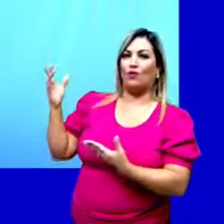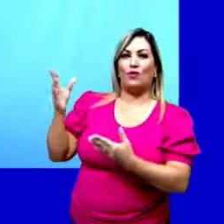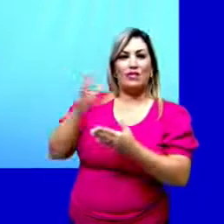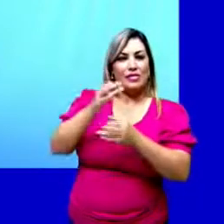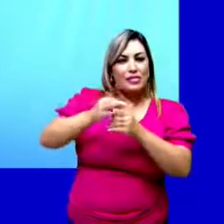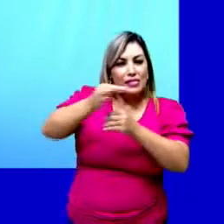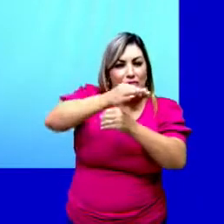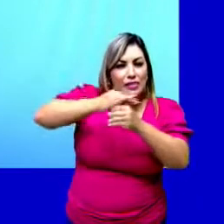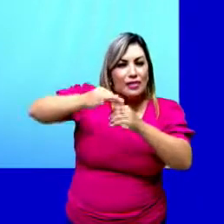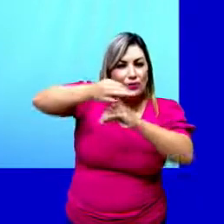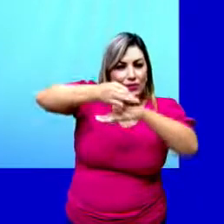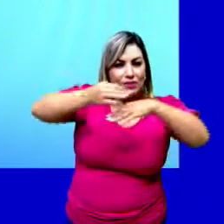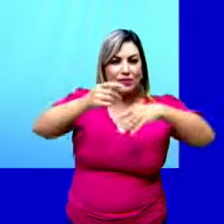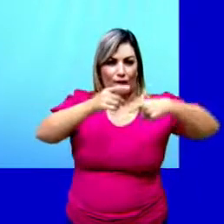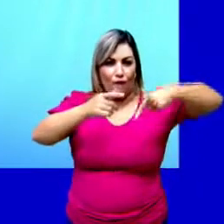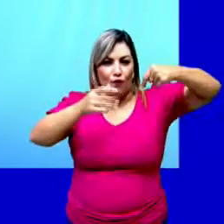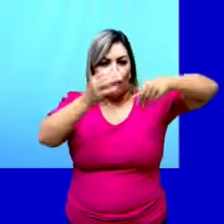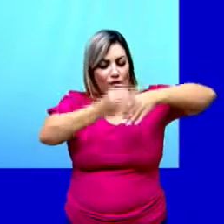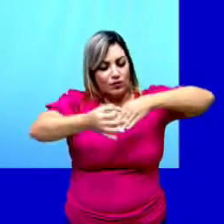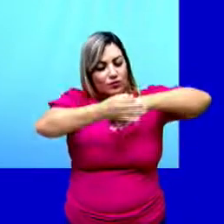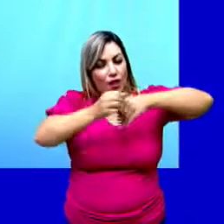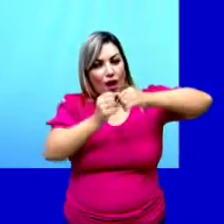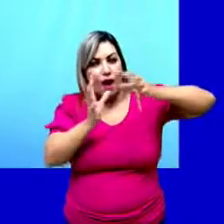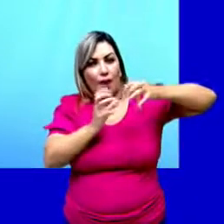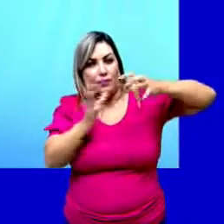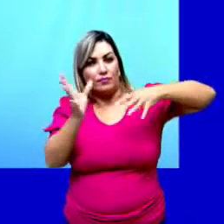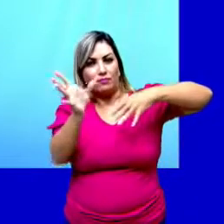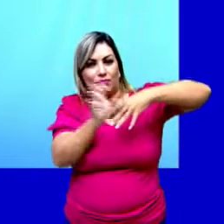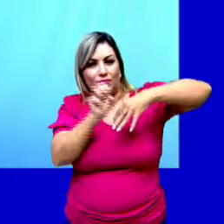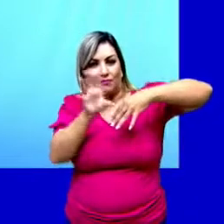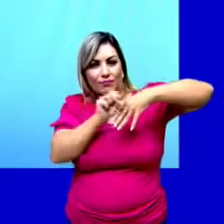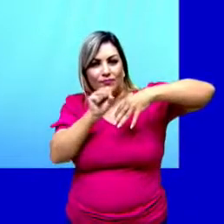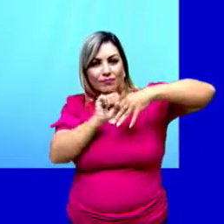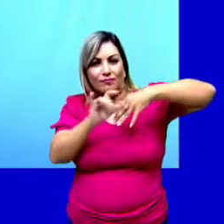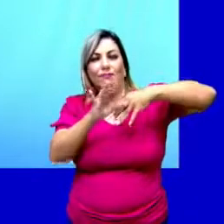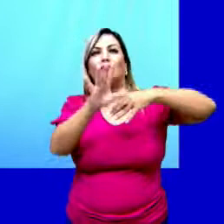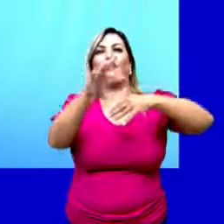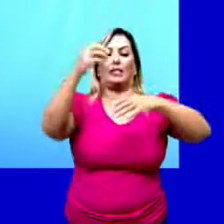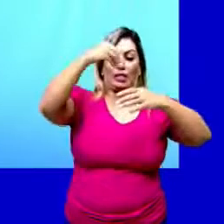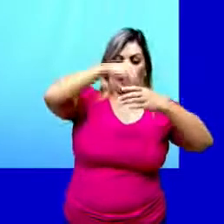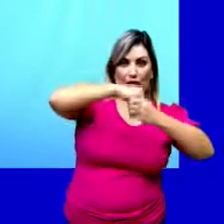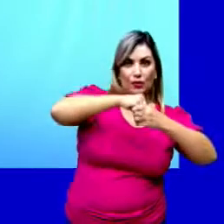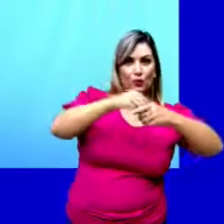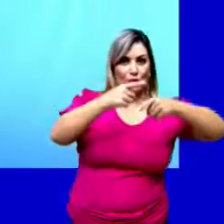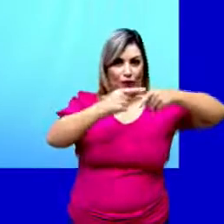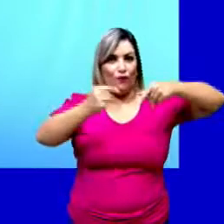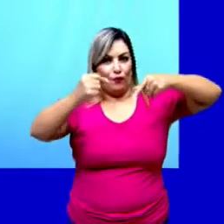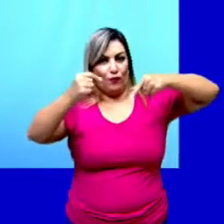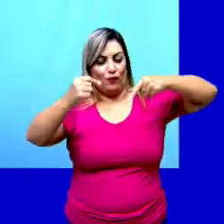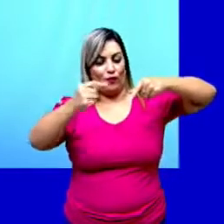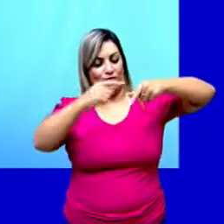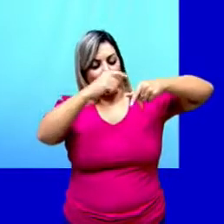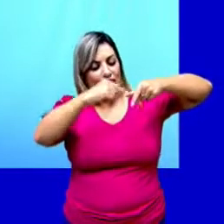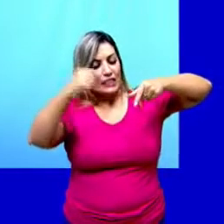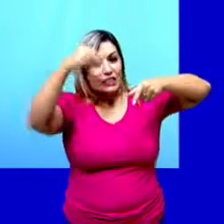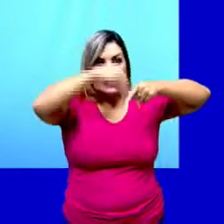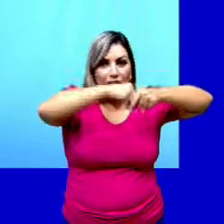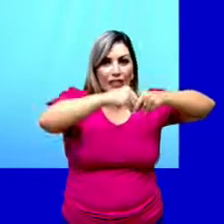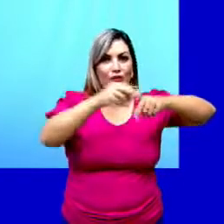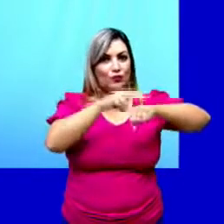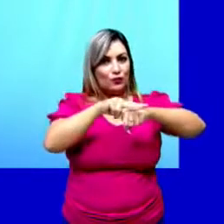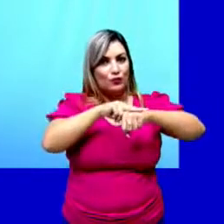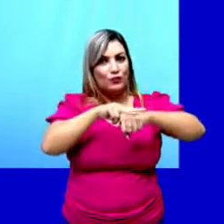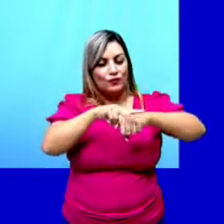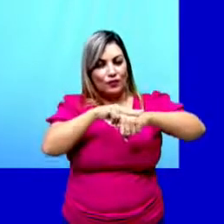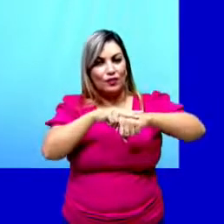que formam aberturas, que possibilitam a comunicação do meio interno da folha, ou qualquer outra estrutura verde,